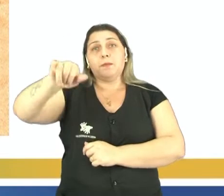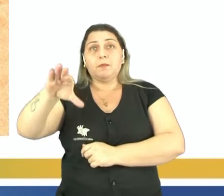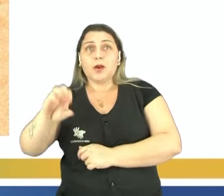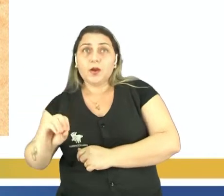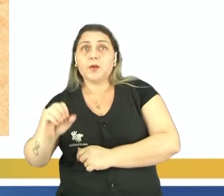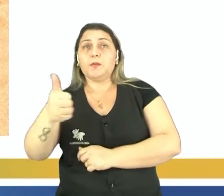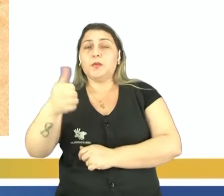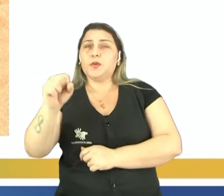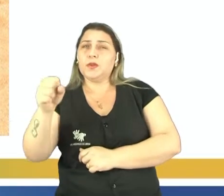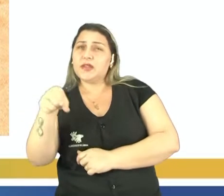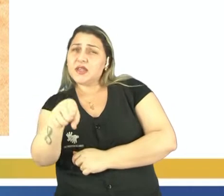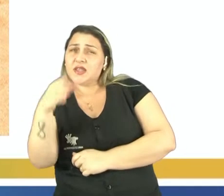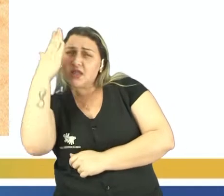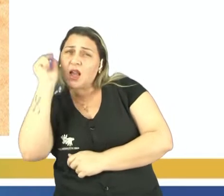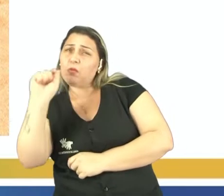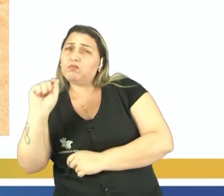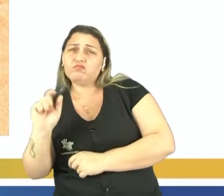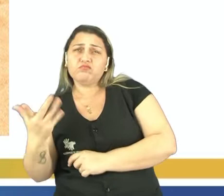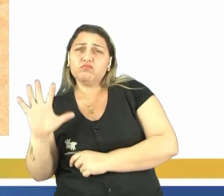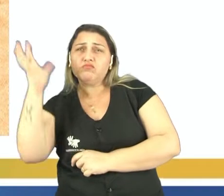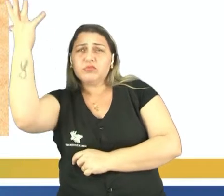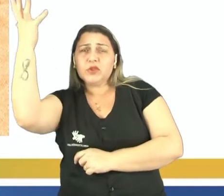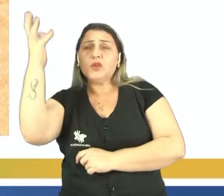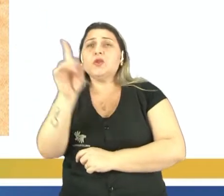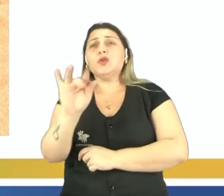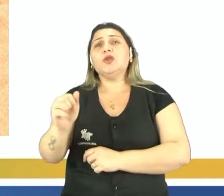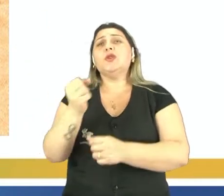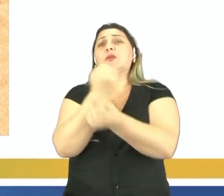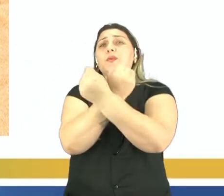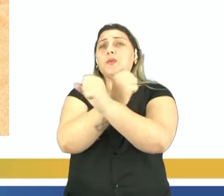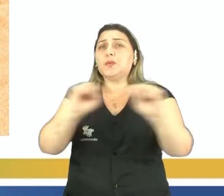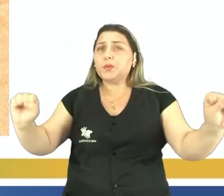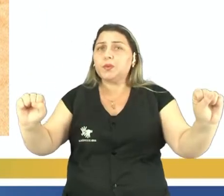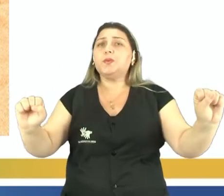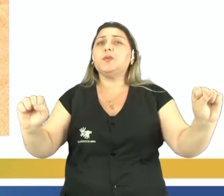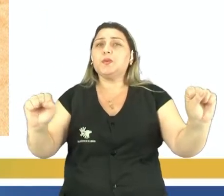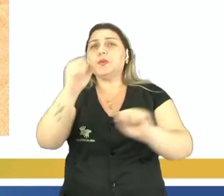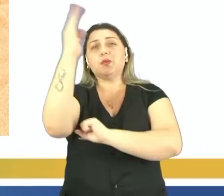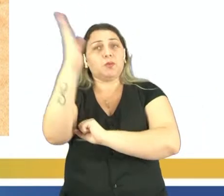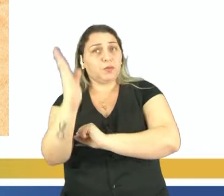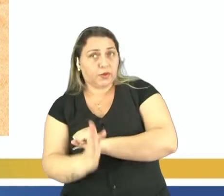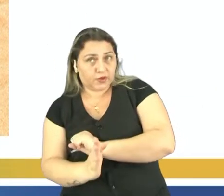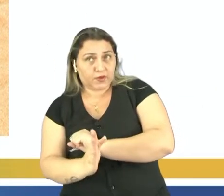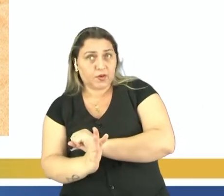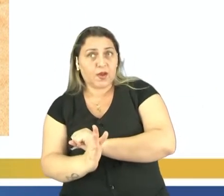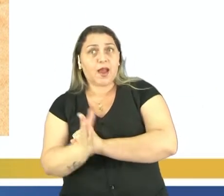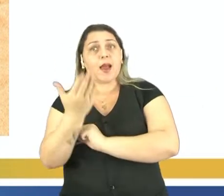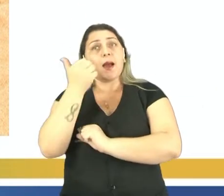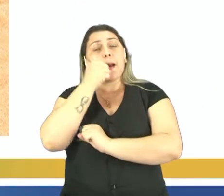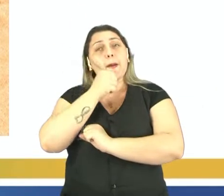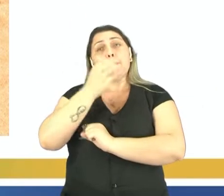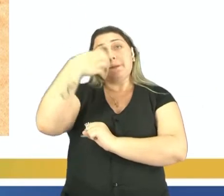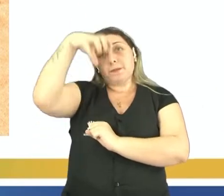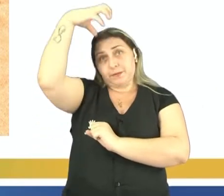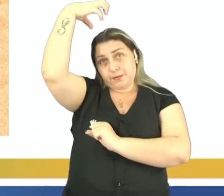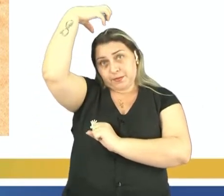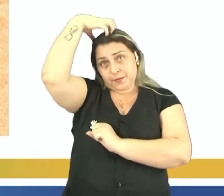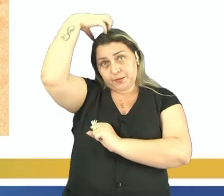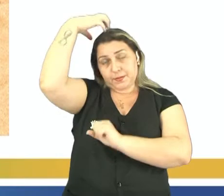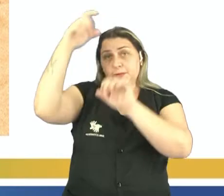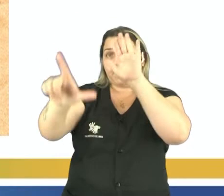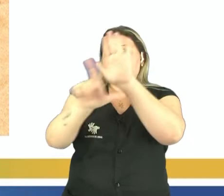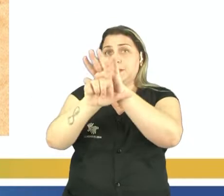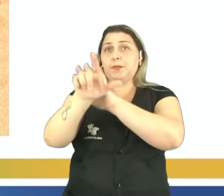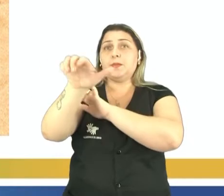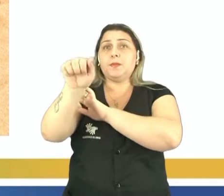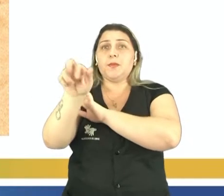né? Alguém sabe o que é esse dia? Esse dia foi o dia da extinção da escravidão no Brasil. Tá? Conhecido também como Lei Áurea, 13